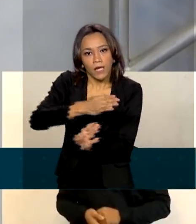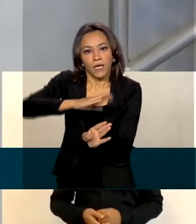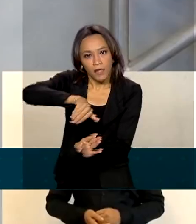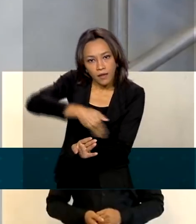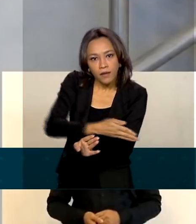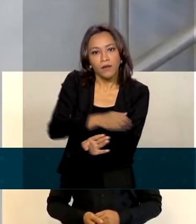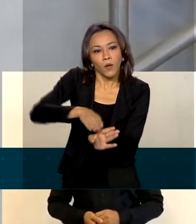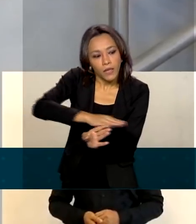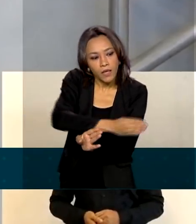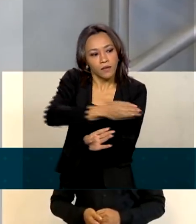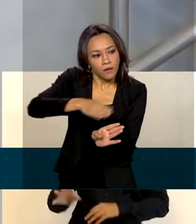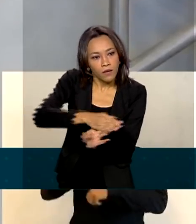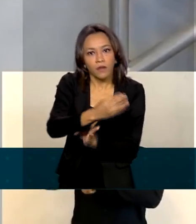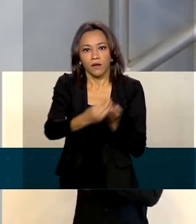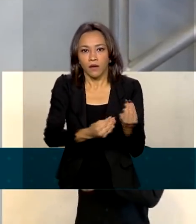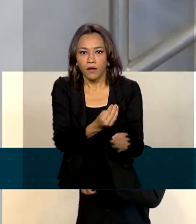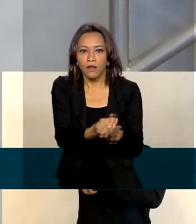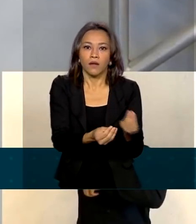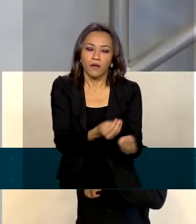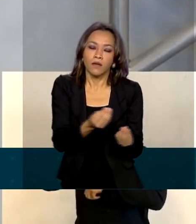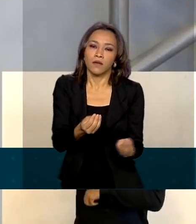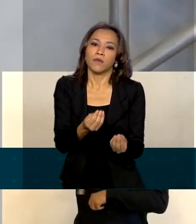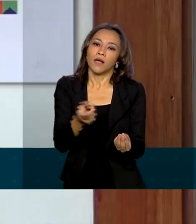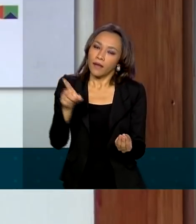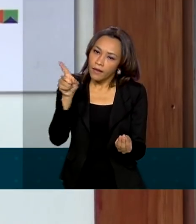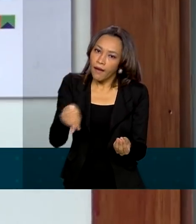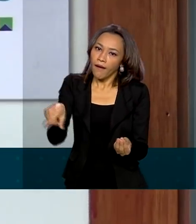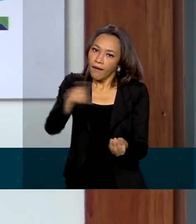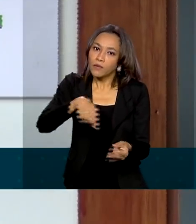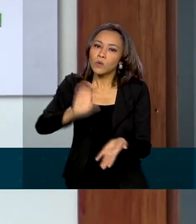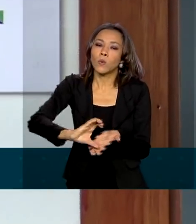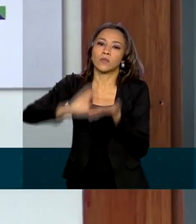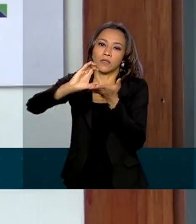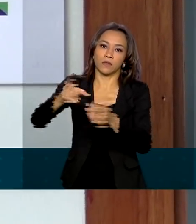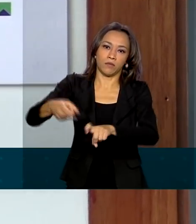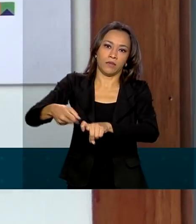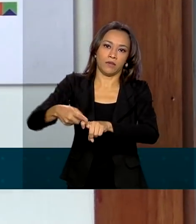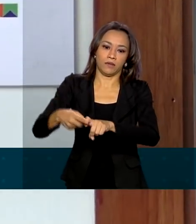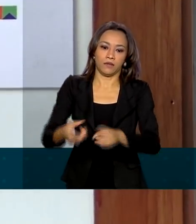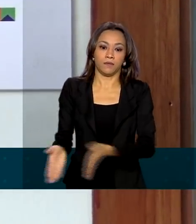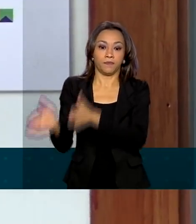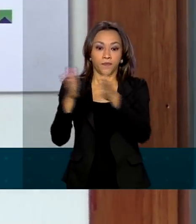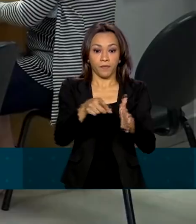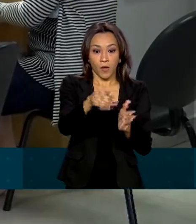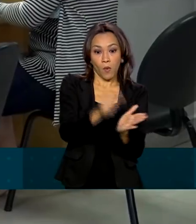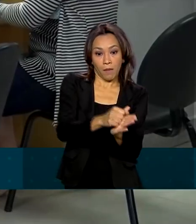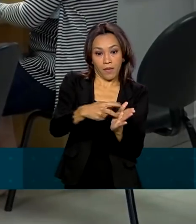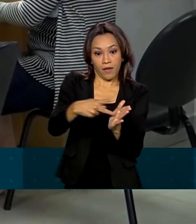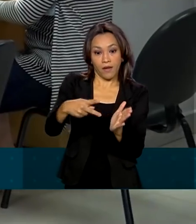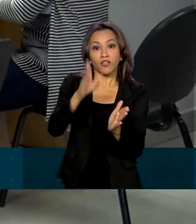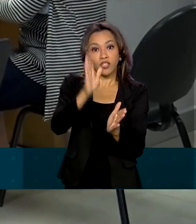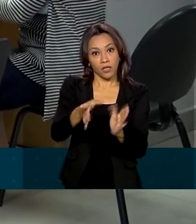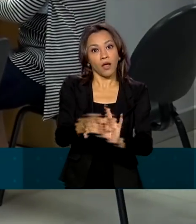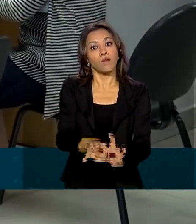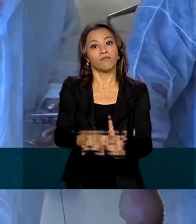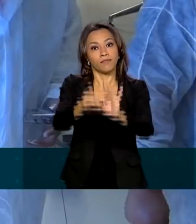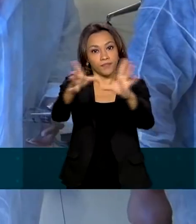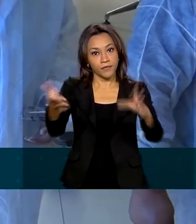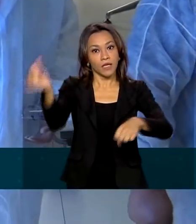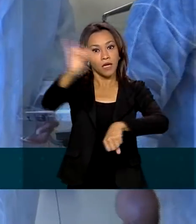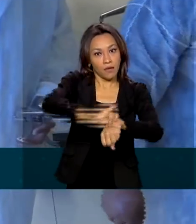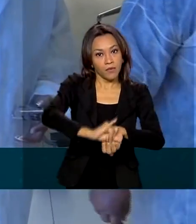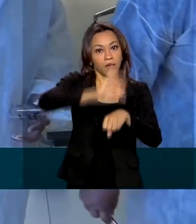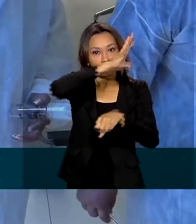E essa orientação é de todos os conselhos de medicina. O aplicativo já está disponível em Manaus, capital do Amazonas,